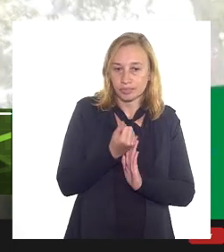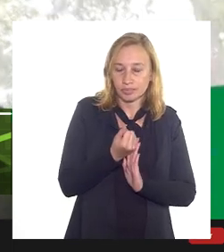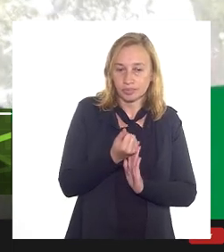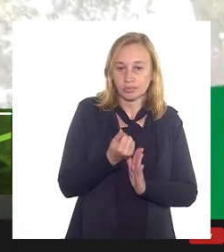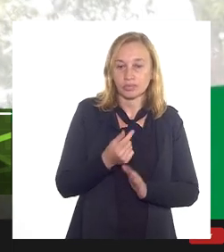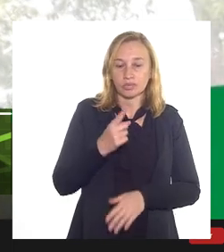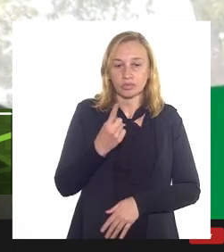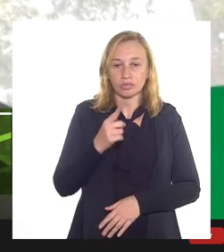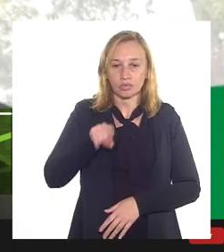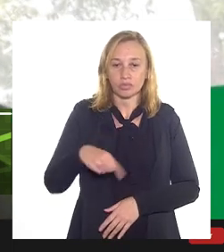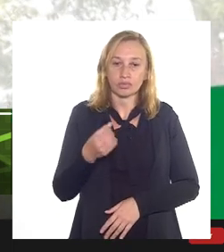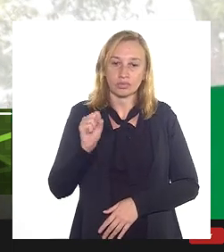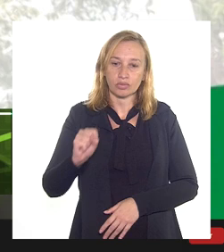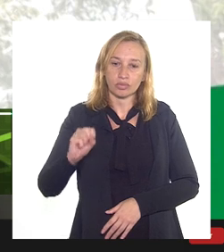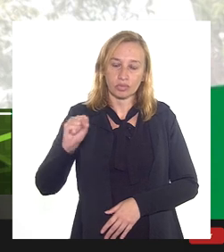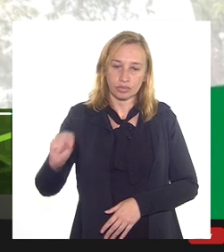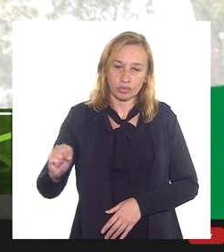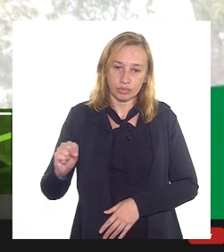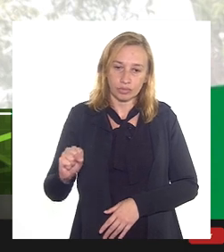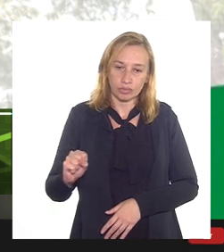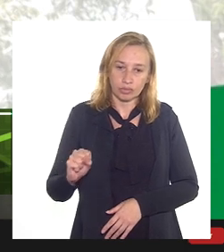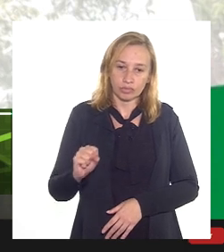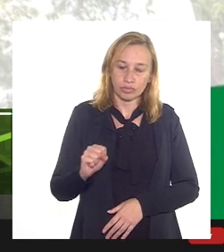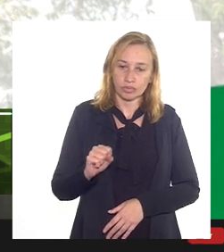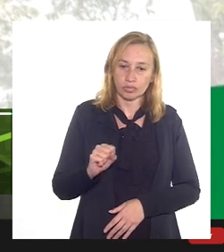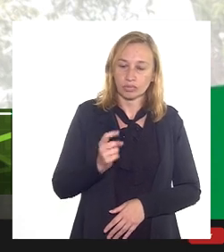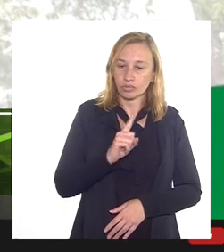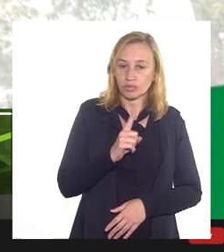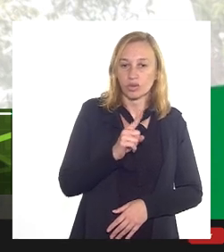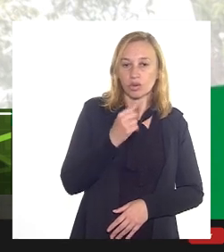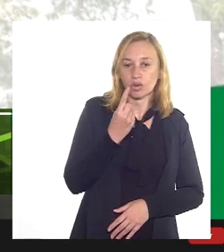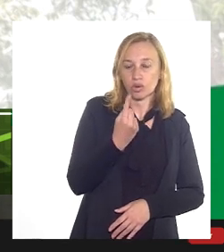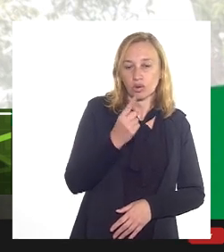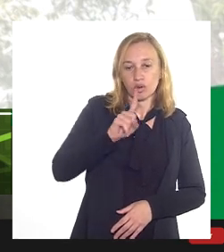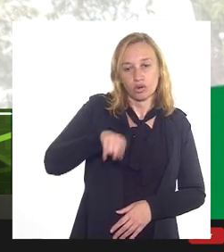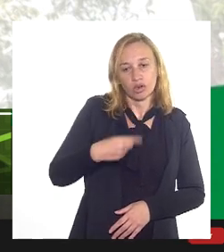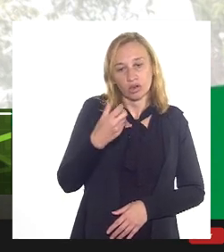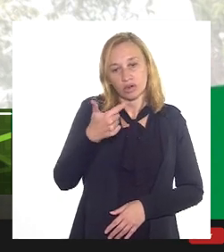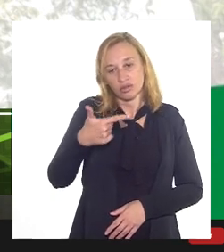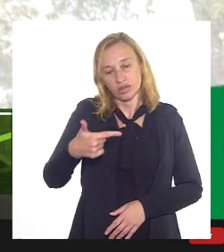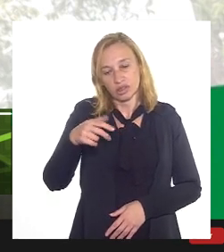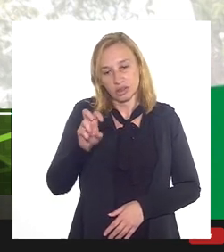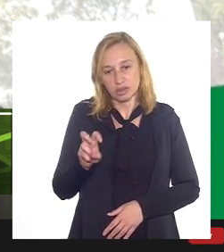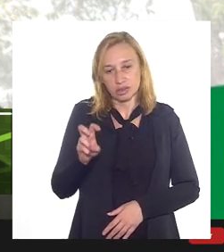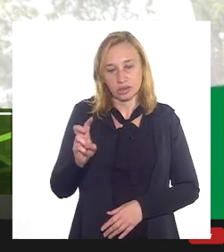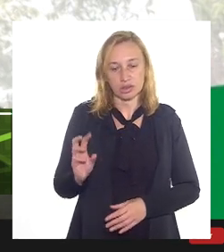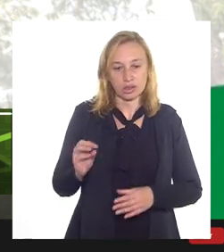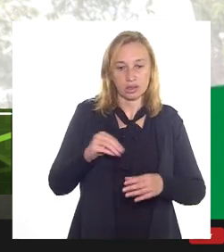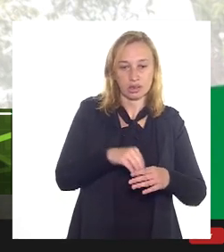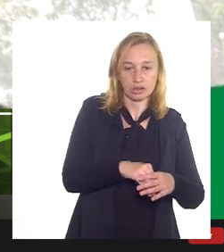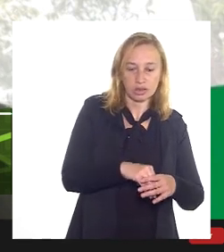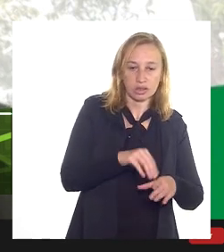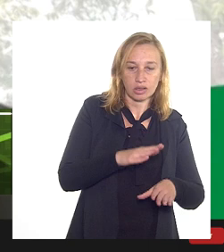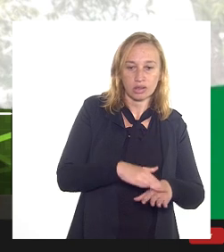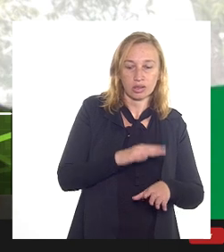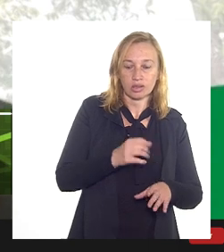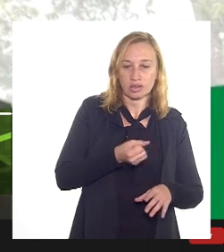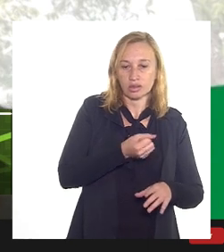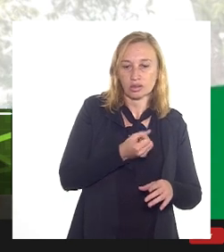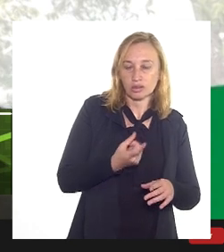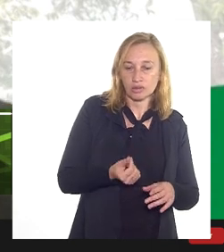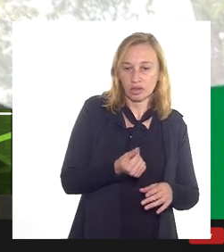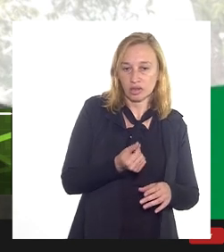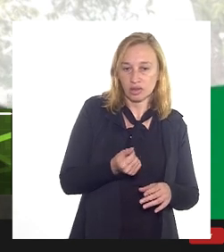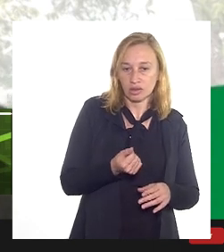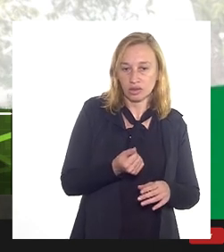1,88 e não 1,25 adicionam valores correspondentes a ativos